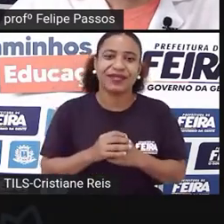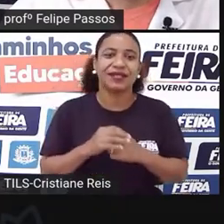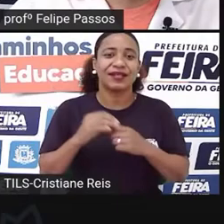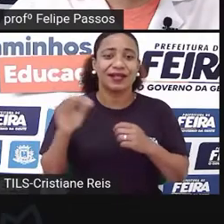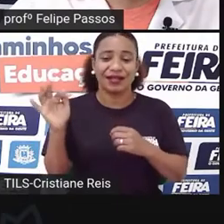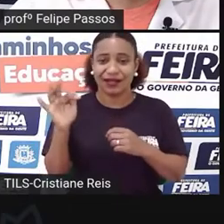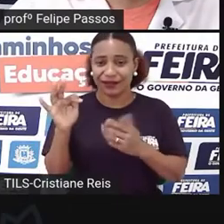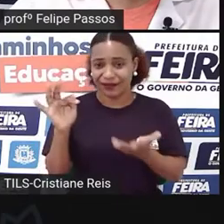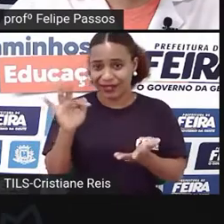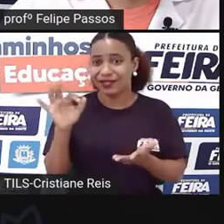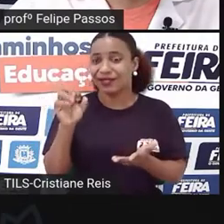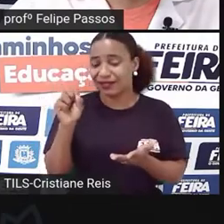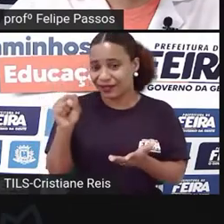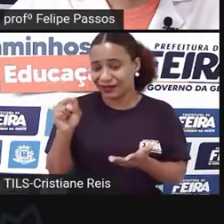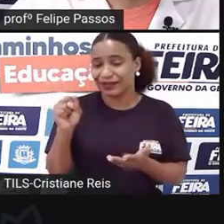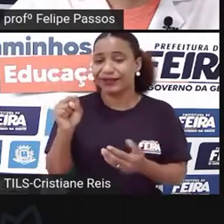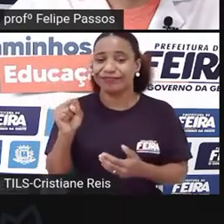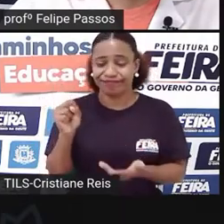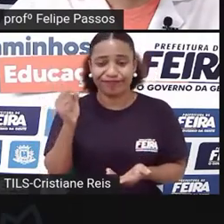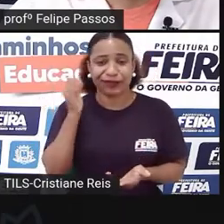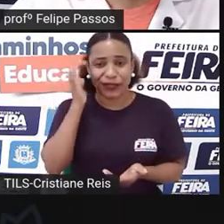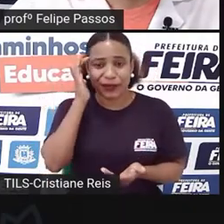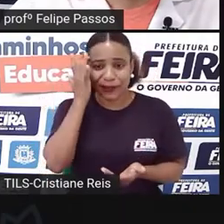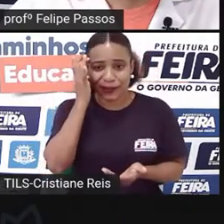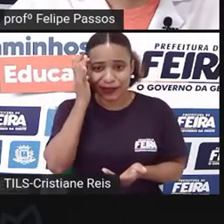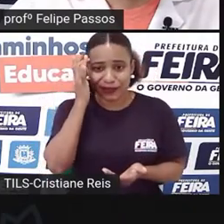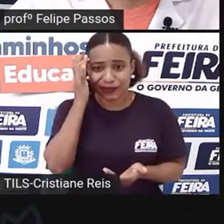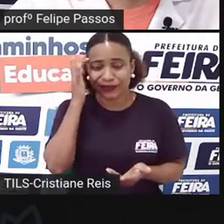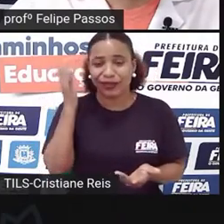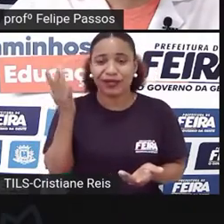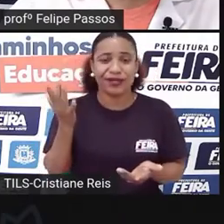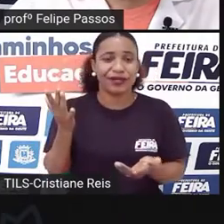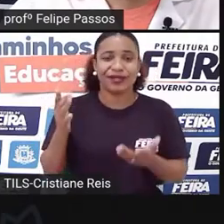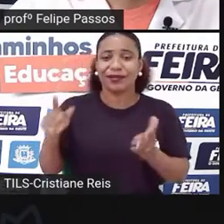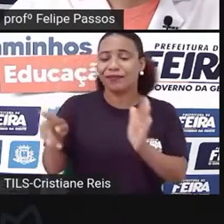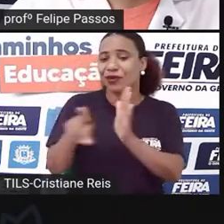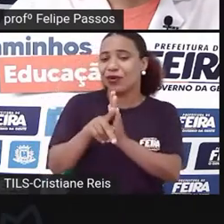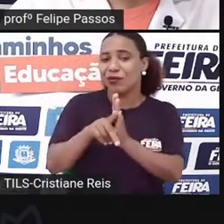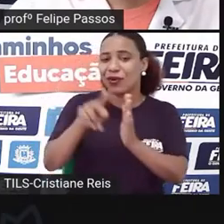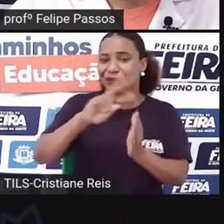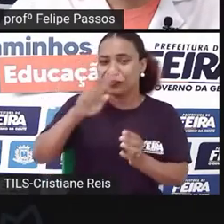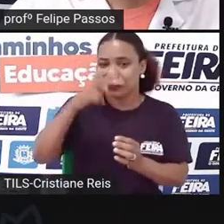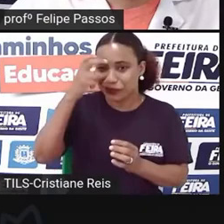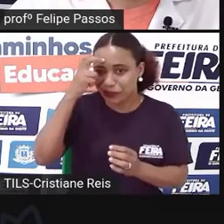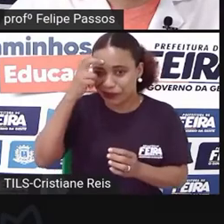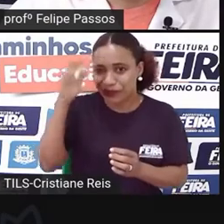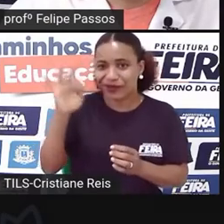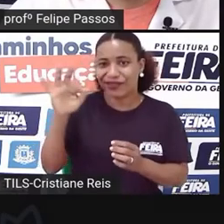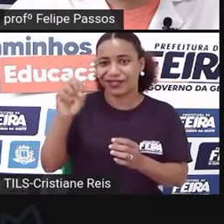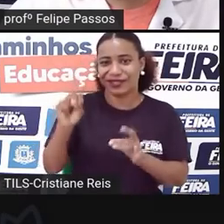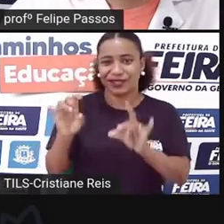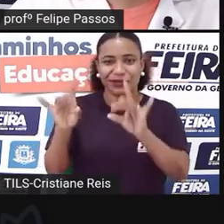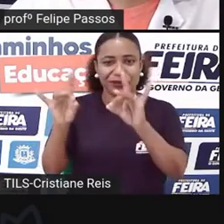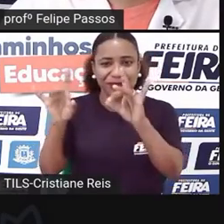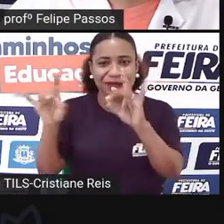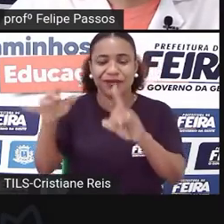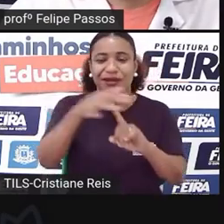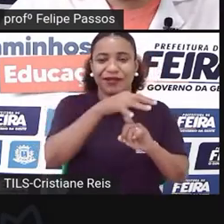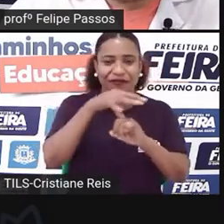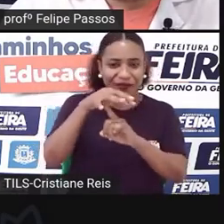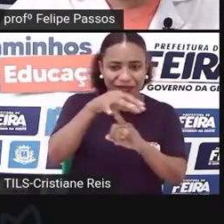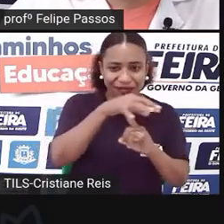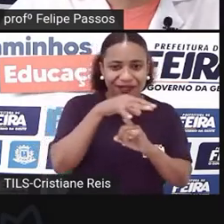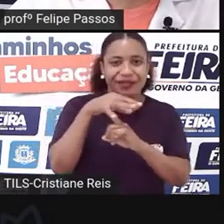crítica que eu tenho à Feira de Santana por não valorizar o seu patrimônio. Eu acho que a feira é um patrimônio, eu acho que o Lambi-Lambi é um